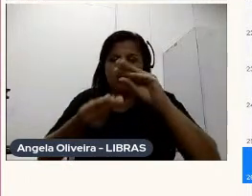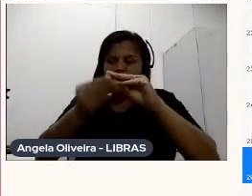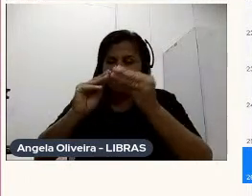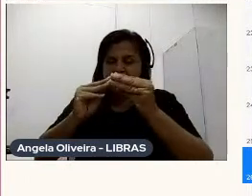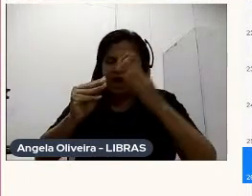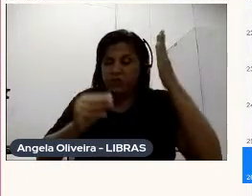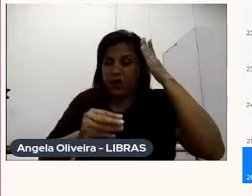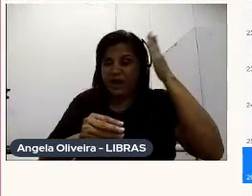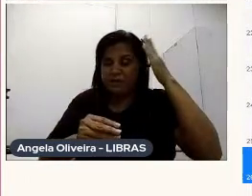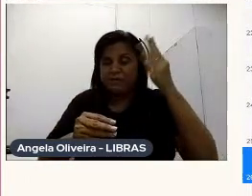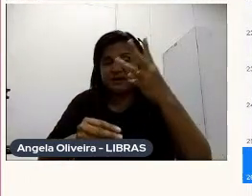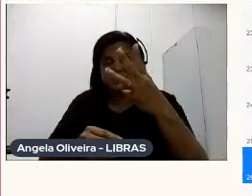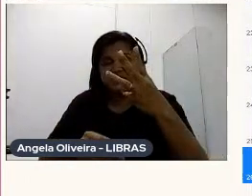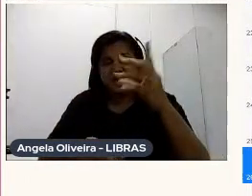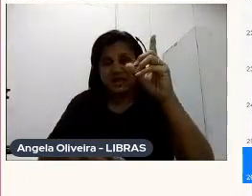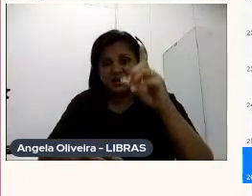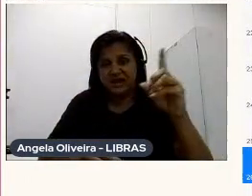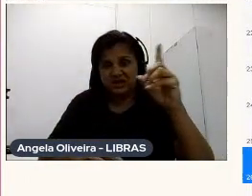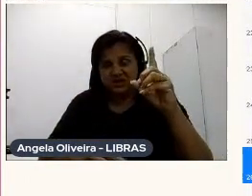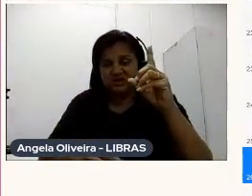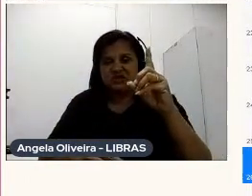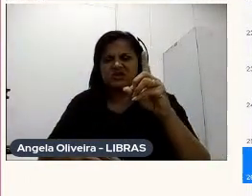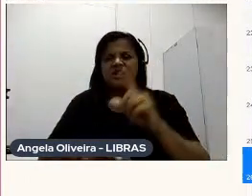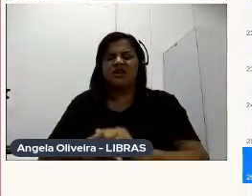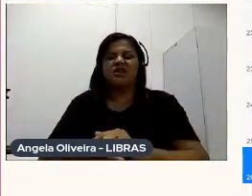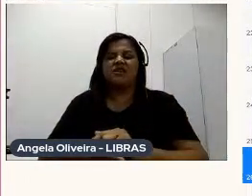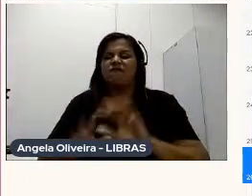3D Do Angeli E feito Todo o lip sync